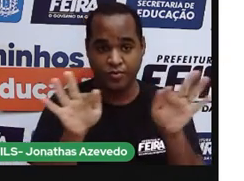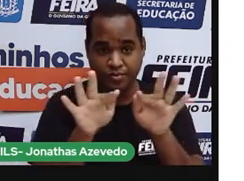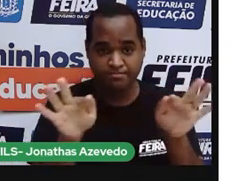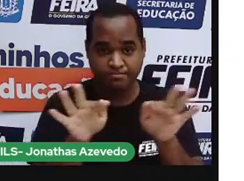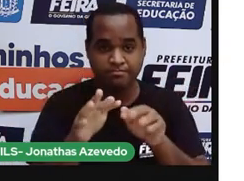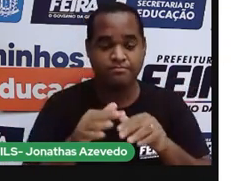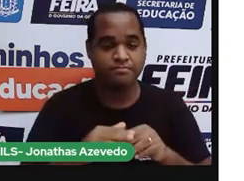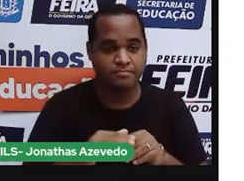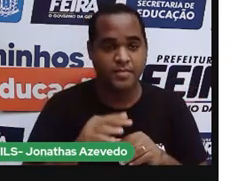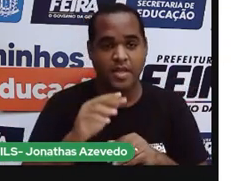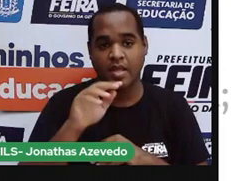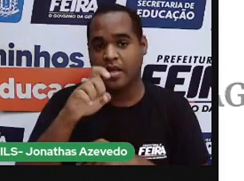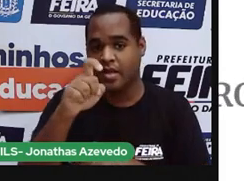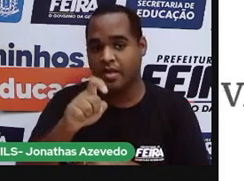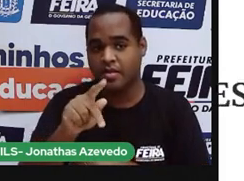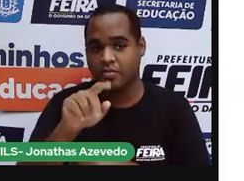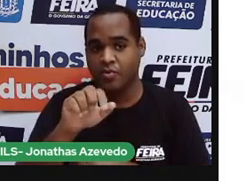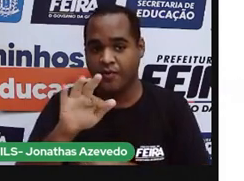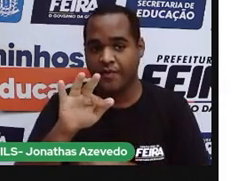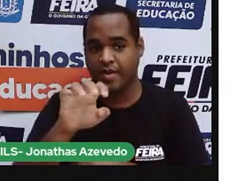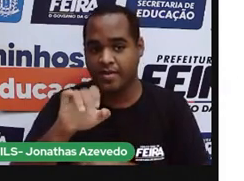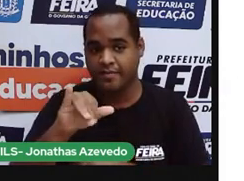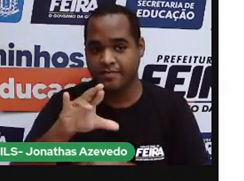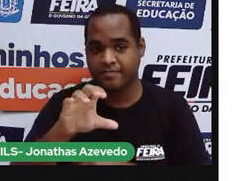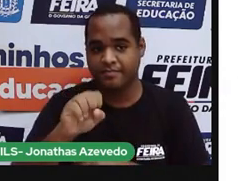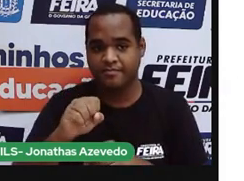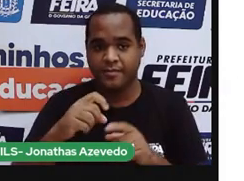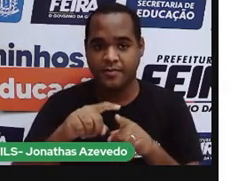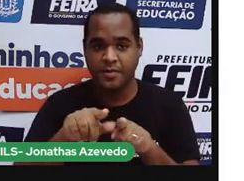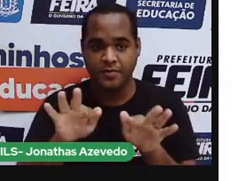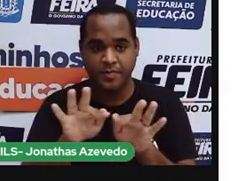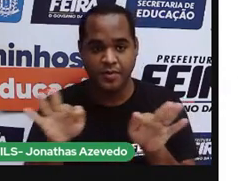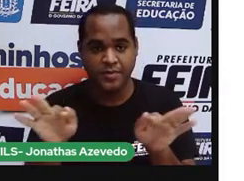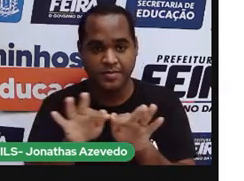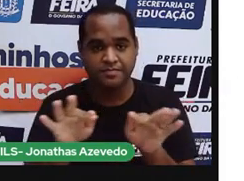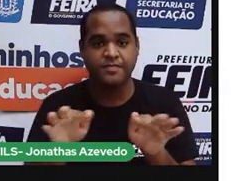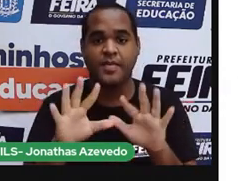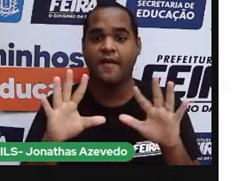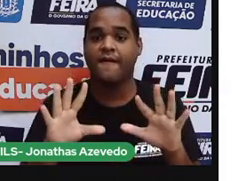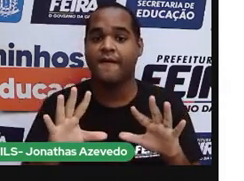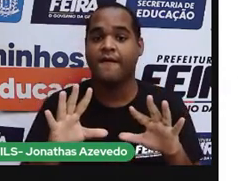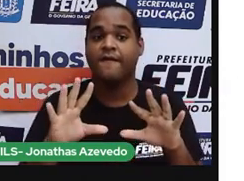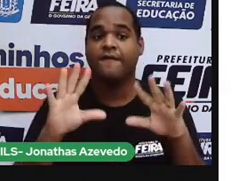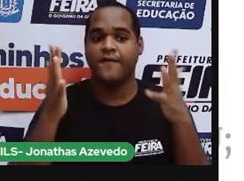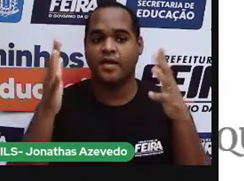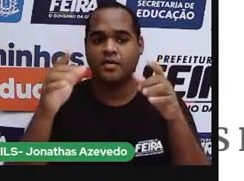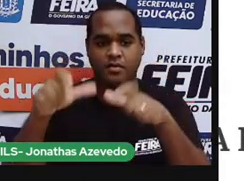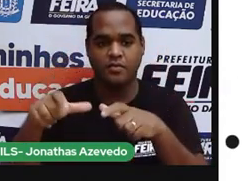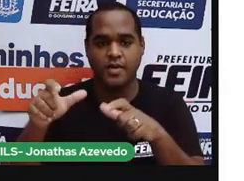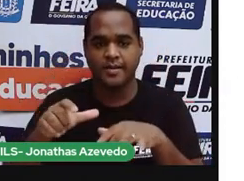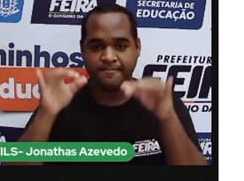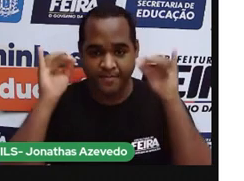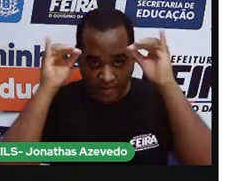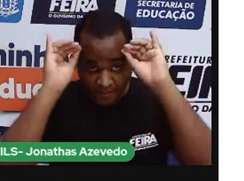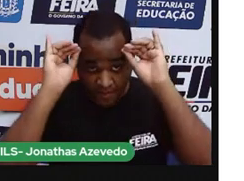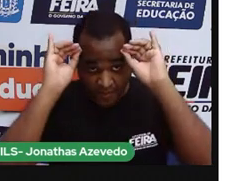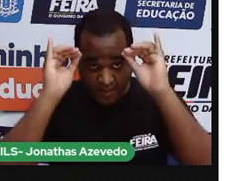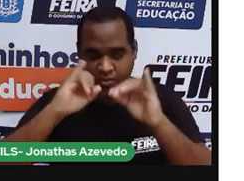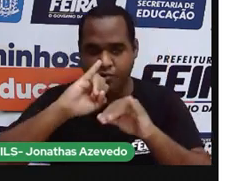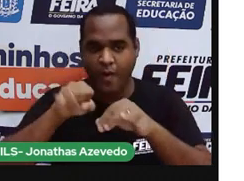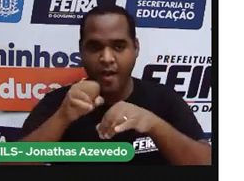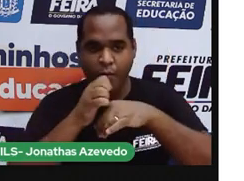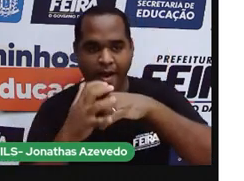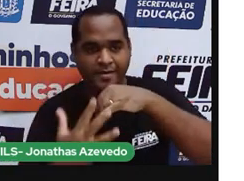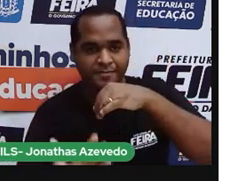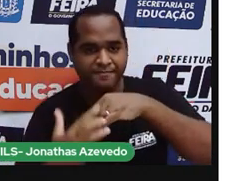a Escofeira, a festa do vaqueiro em Jaguara, festa